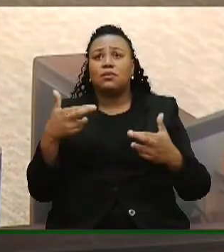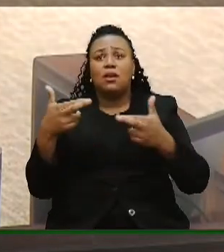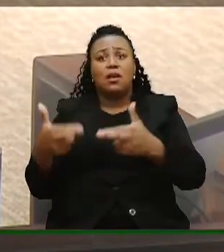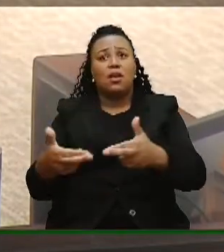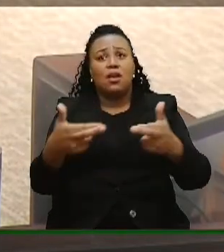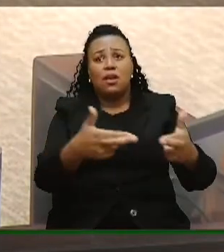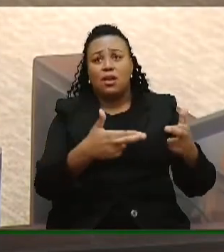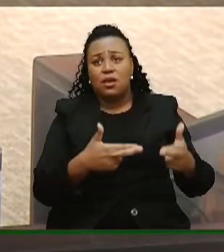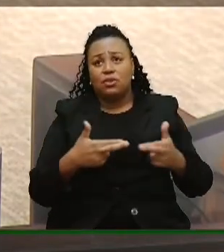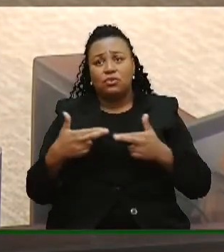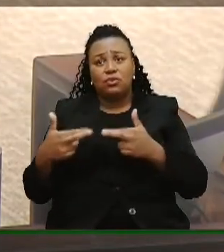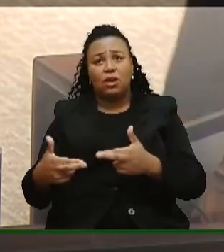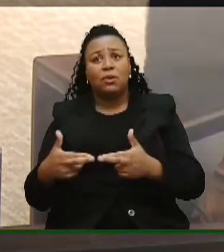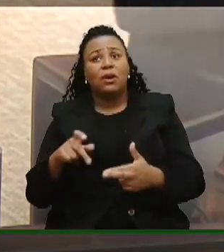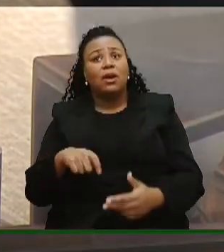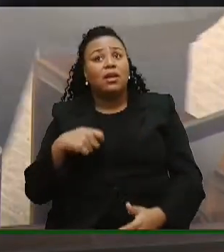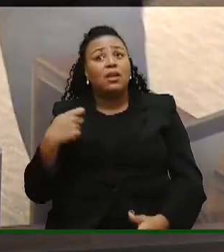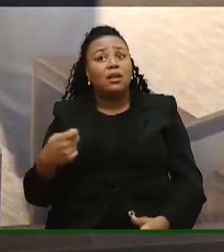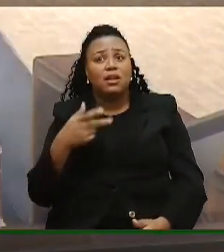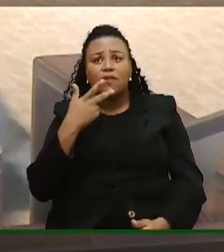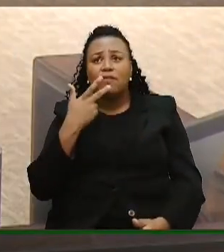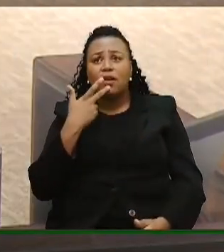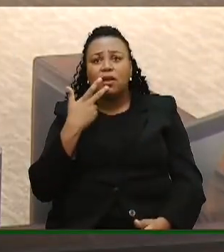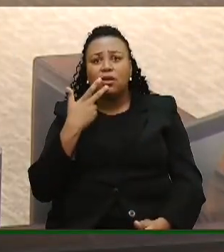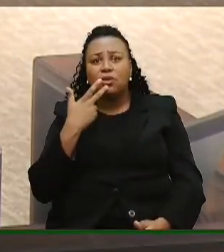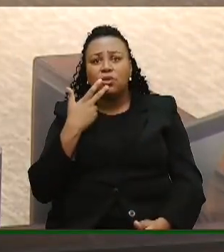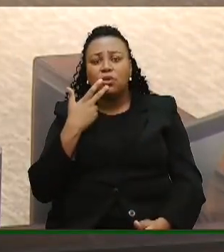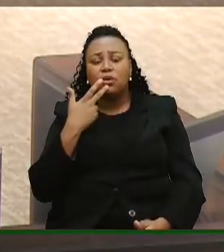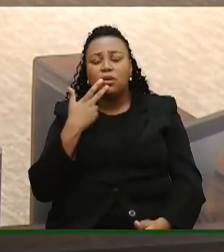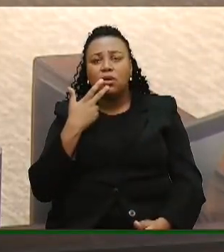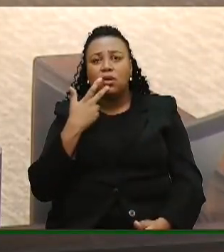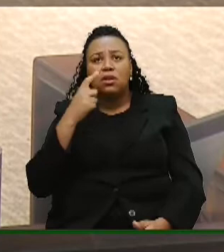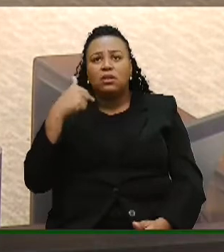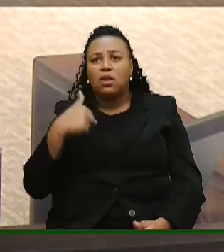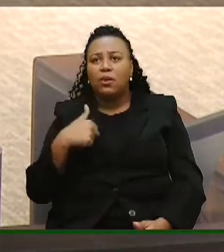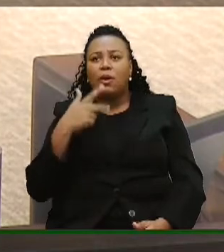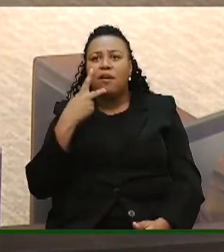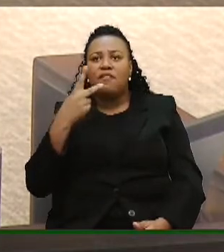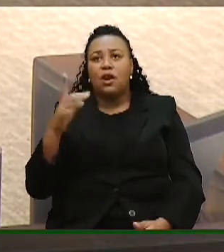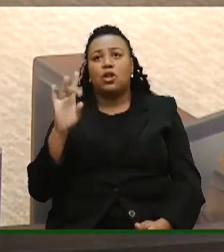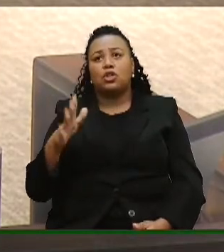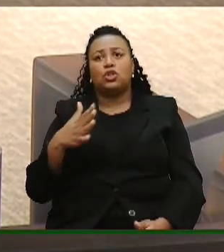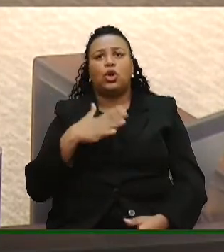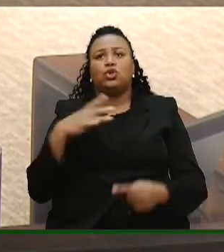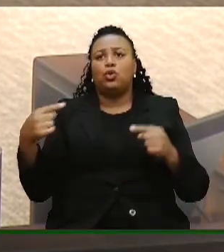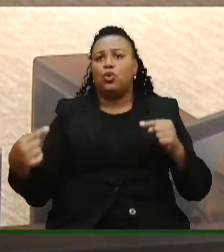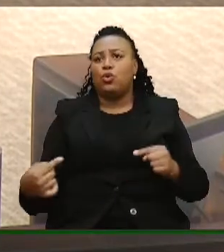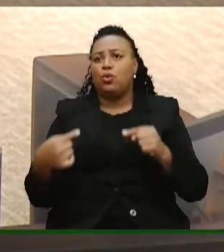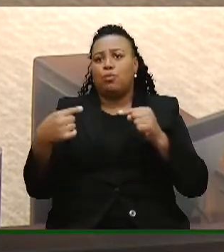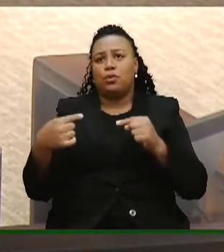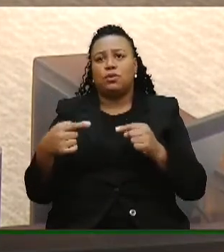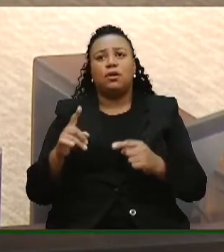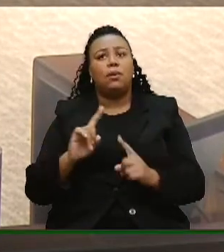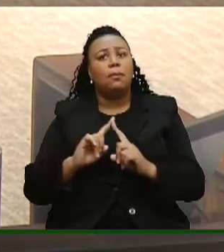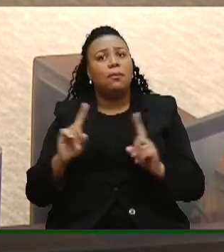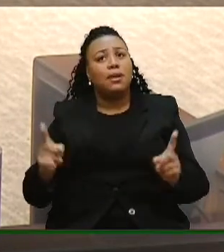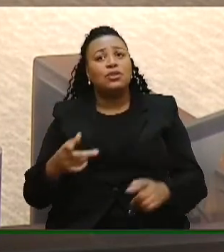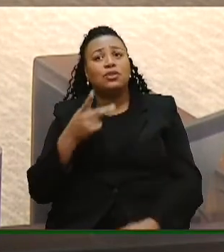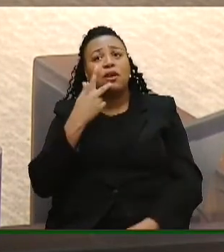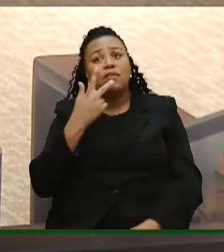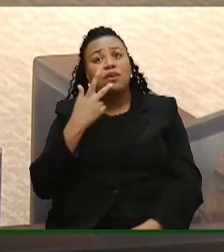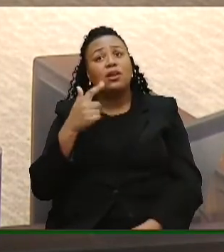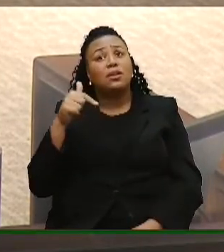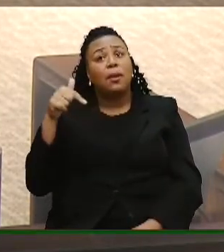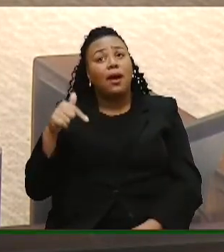E quem está falando aqui não é uma fala somente de oposição. Estamos falando